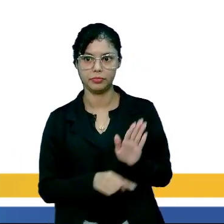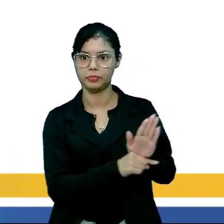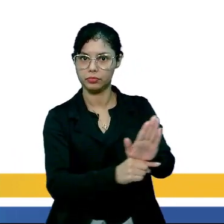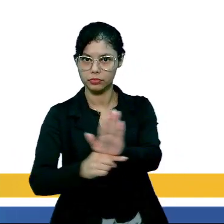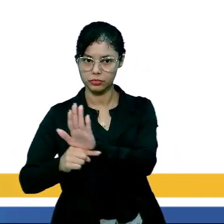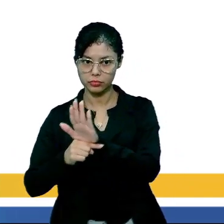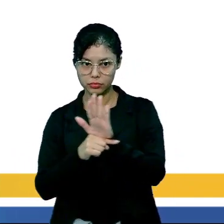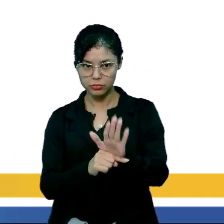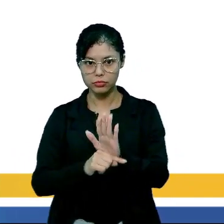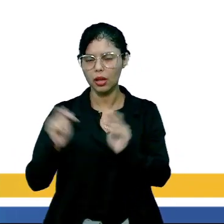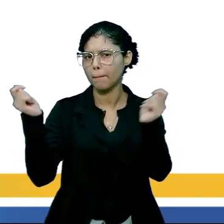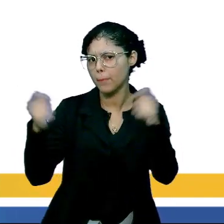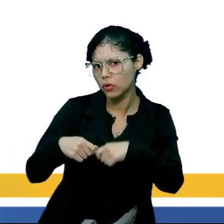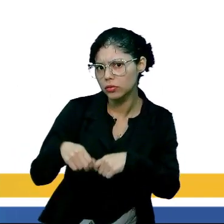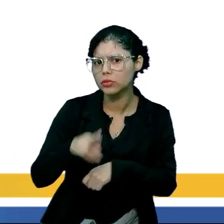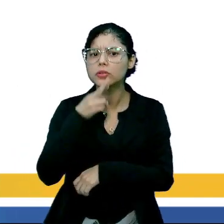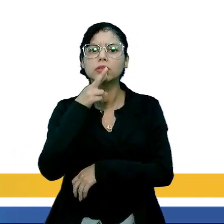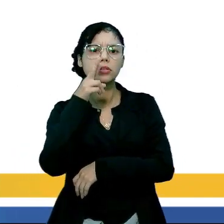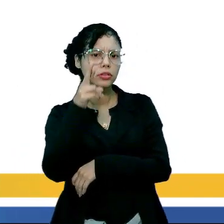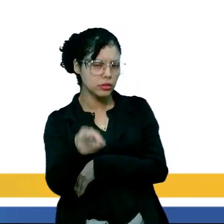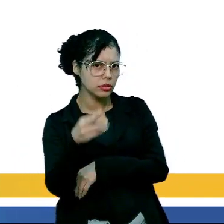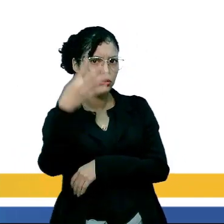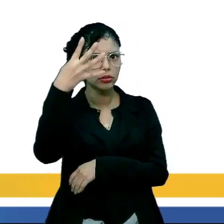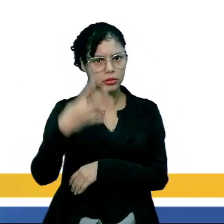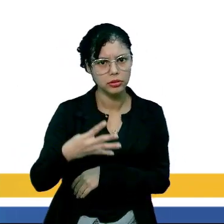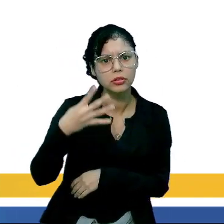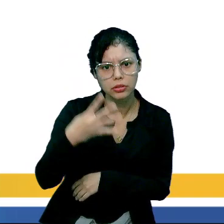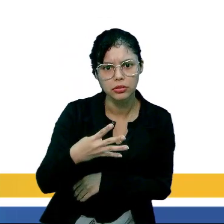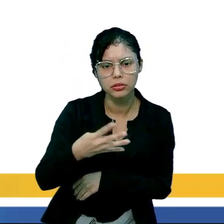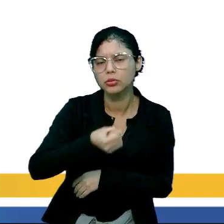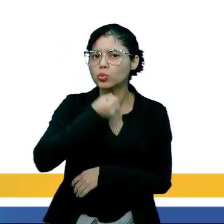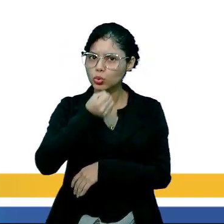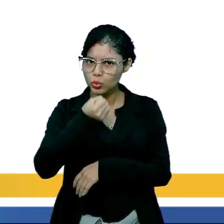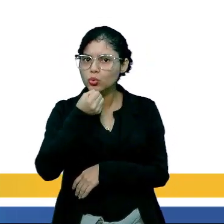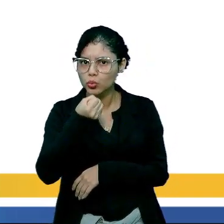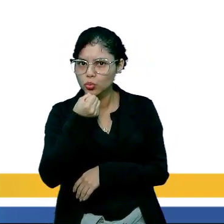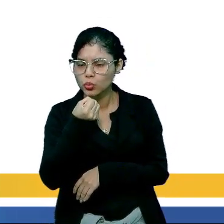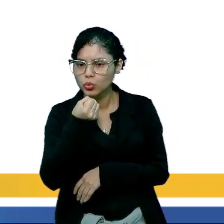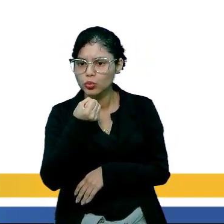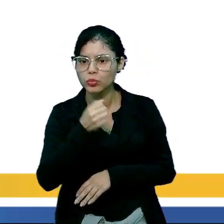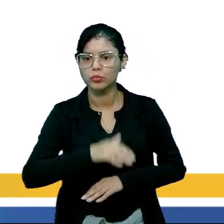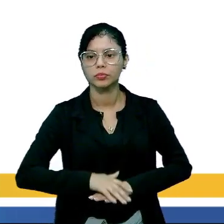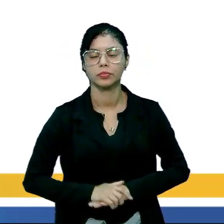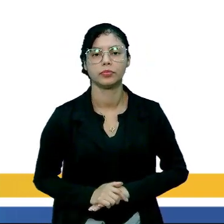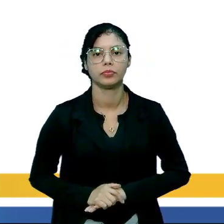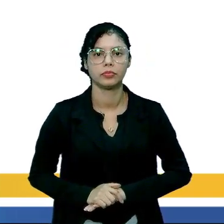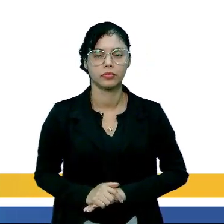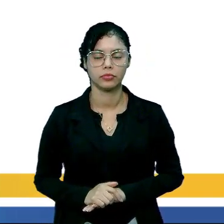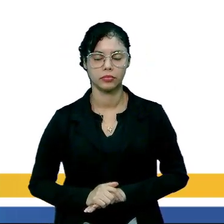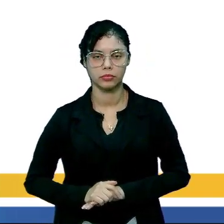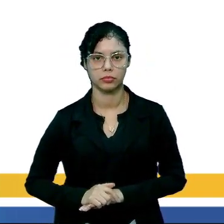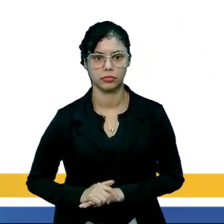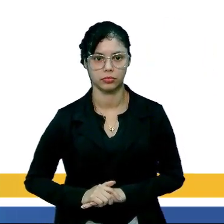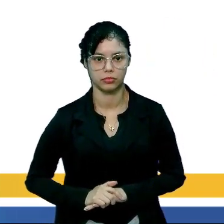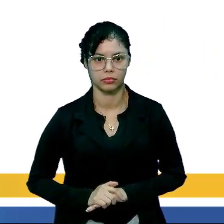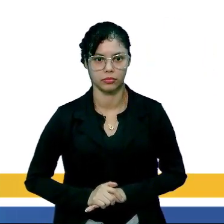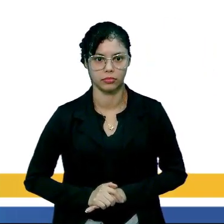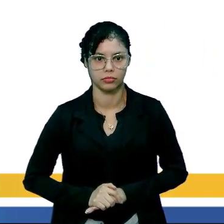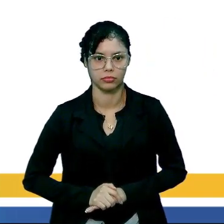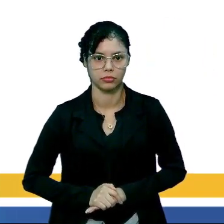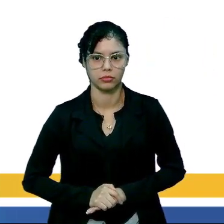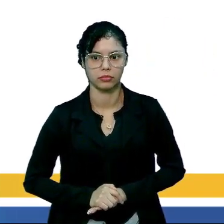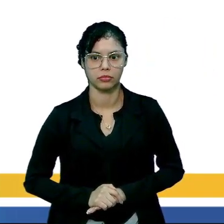pesquisa oferecia apenas 4 possibilidades de resposta aos entrevistados.